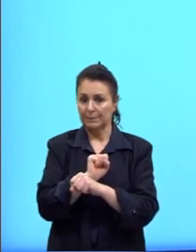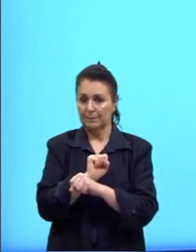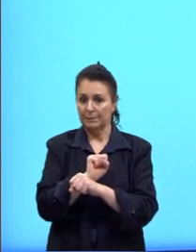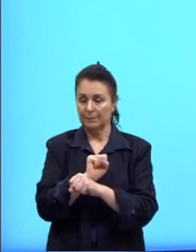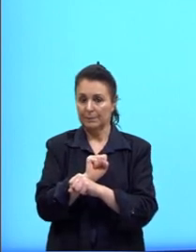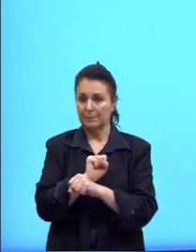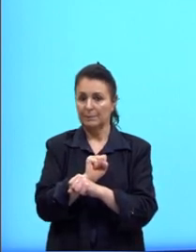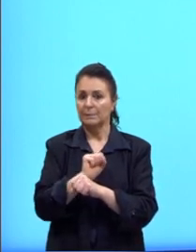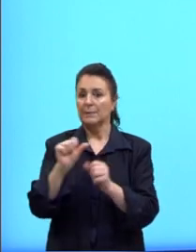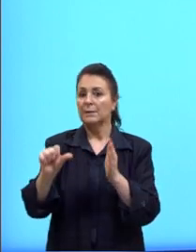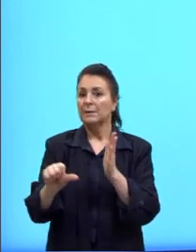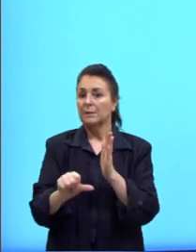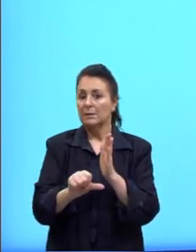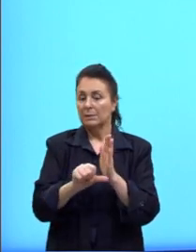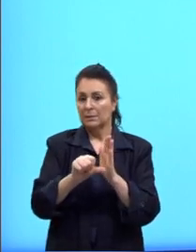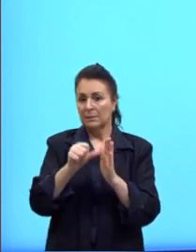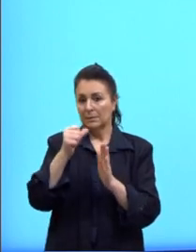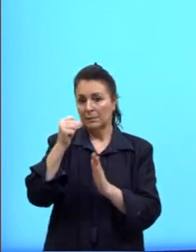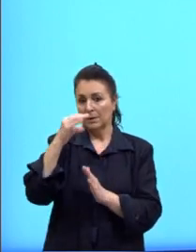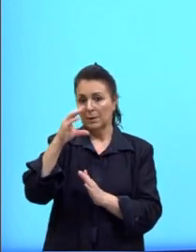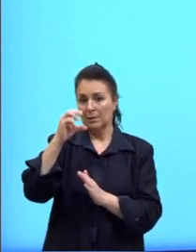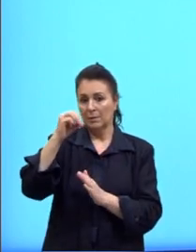segunda condicional, né?